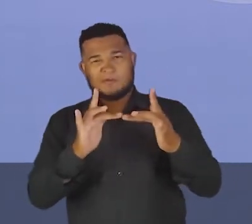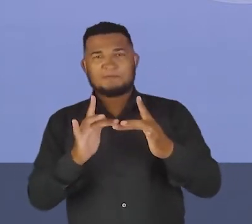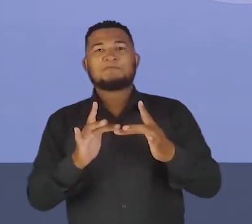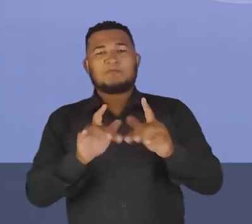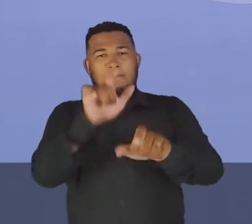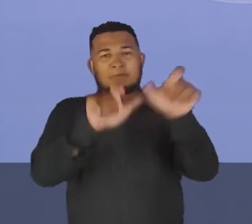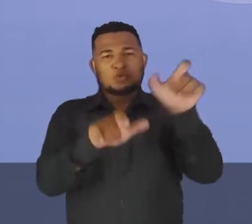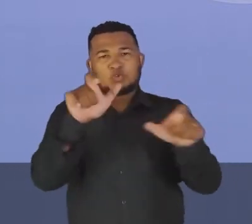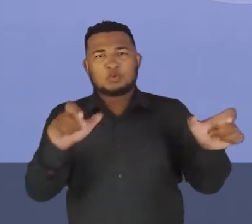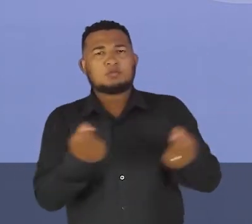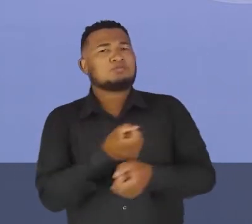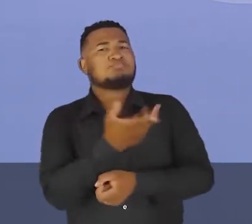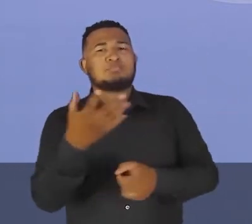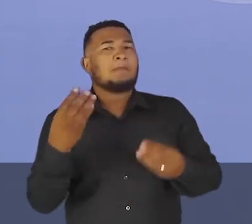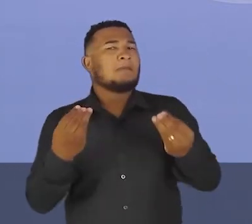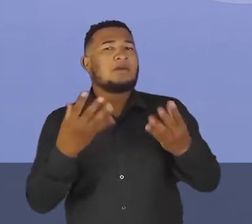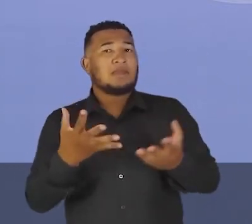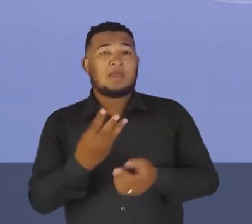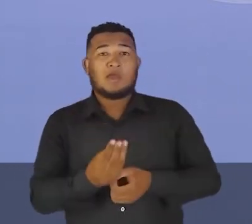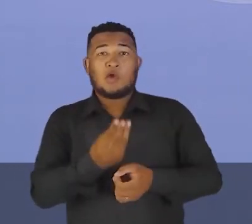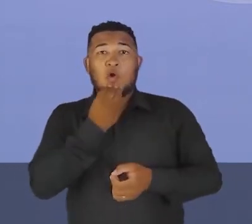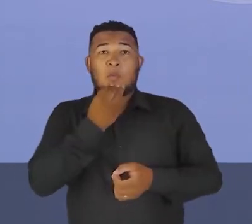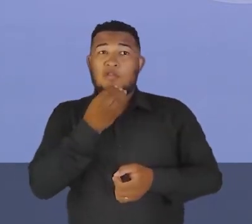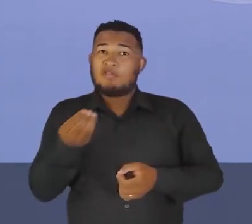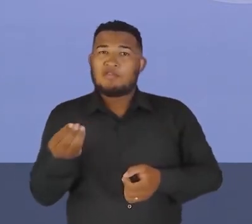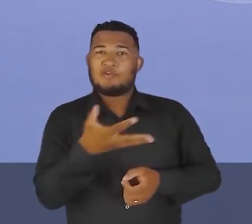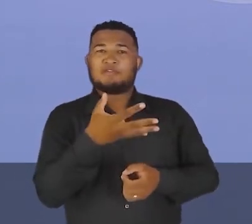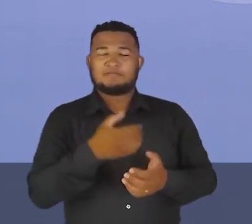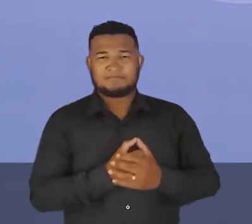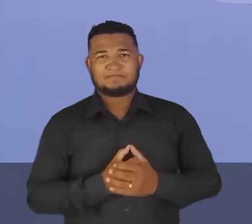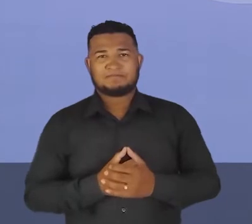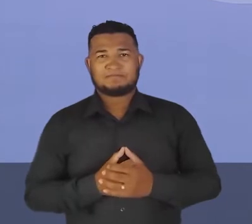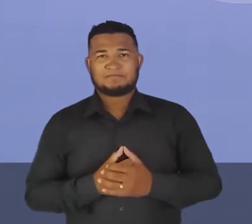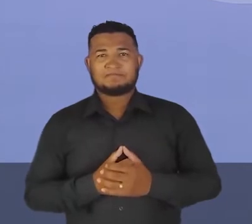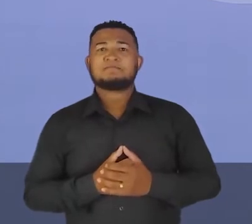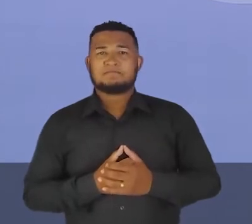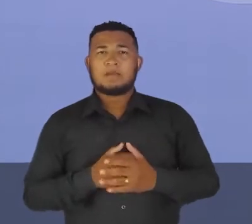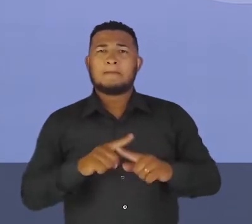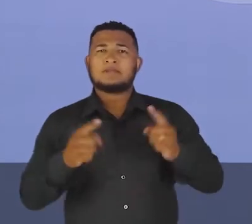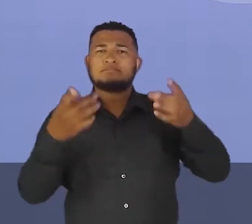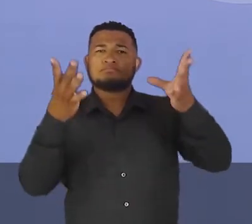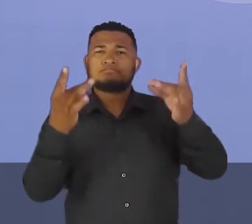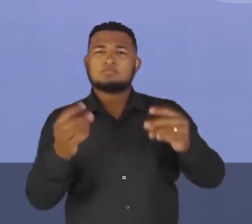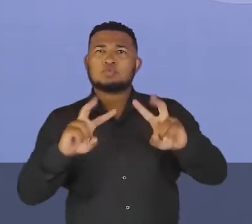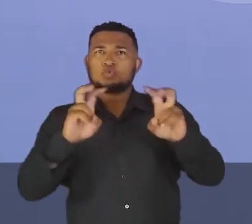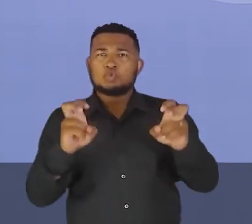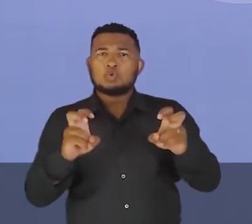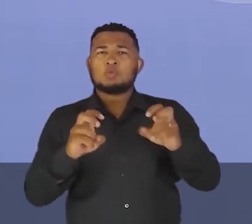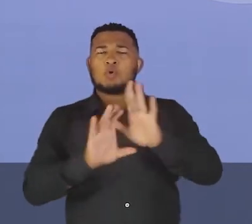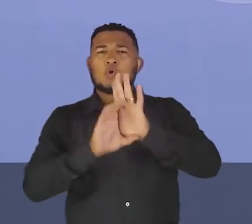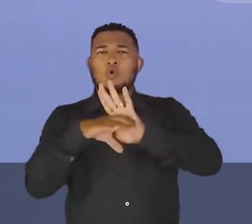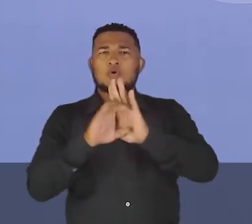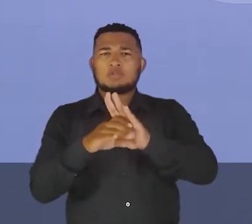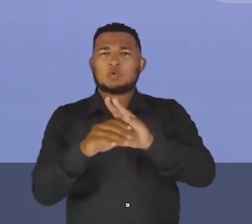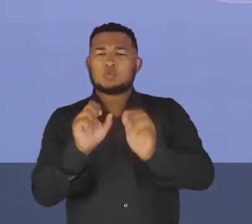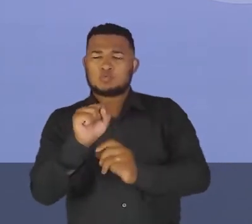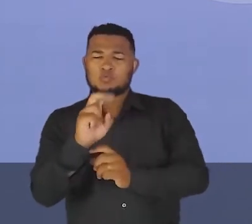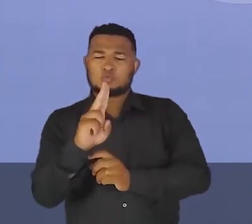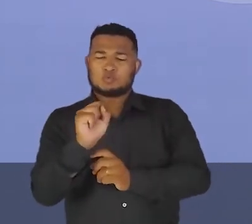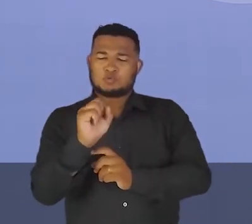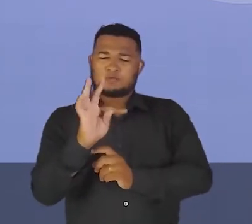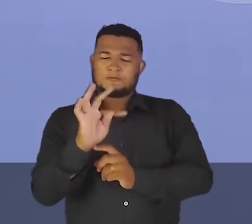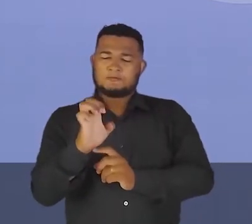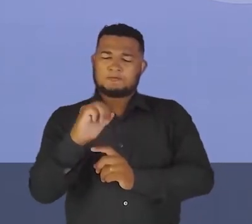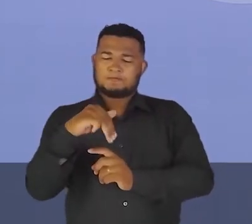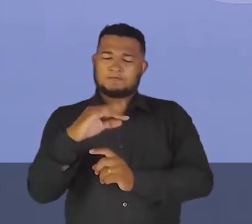essas pessoas, Para gerar, então, novas oportunidades sociais, tá? A gente está falando aqui sobre essa ideia de sustentabilidade, né? De